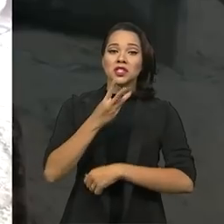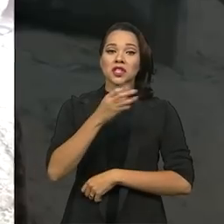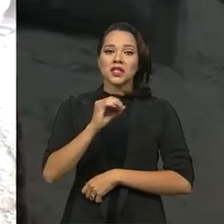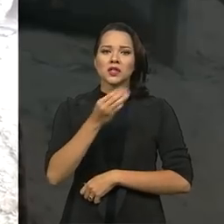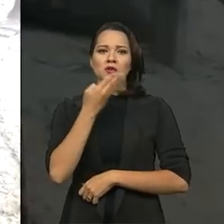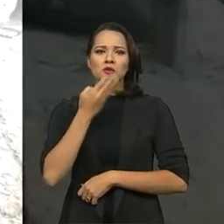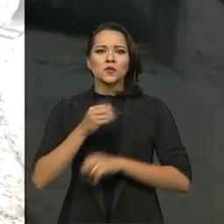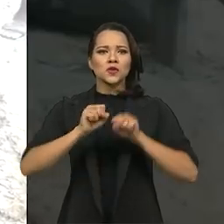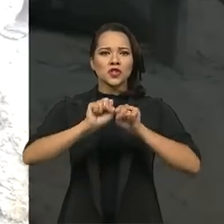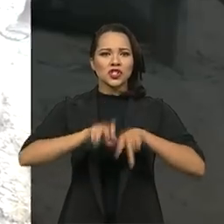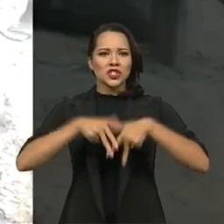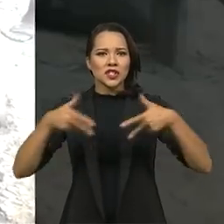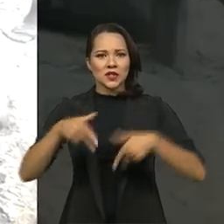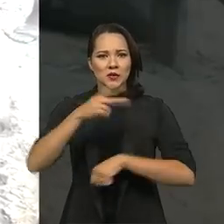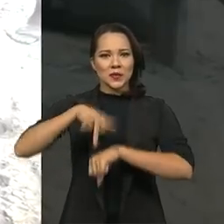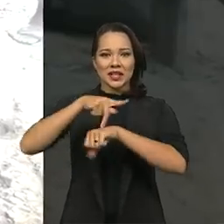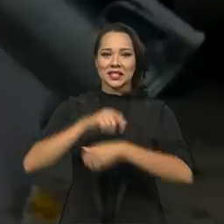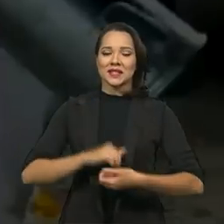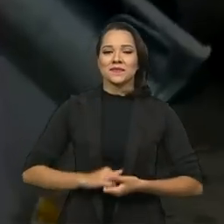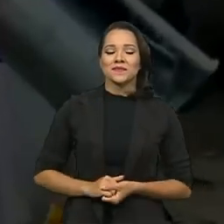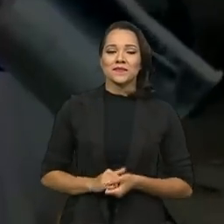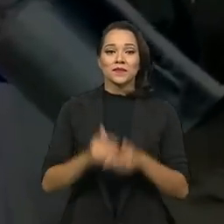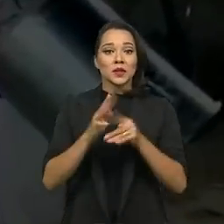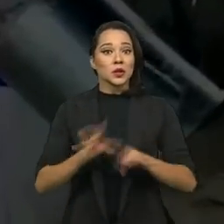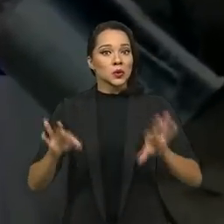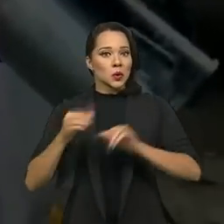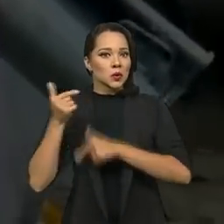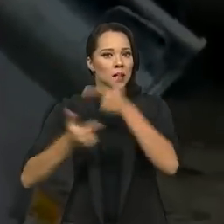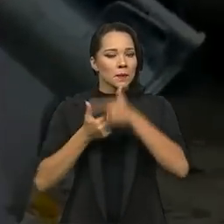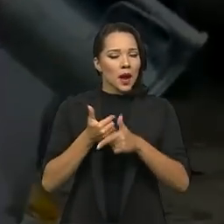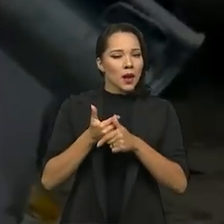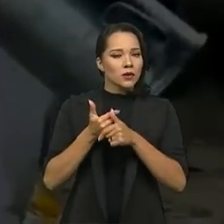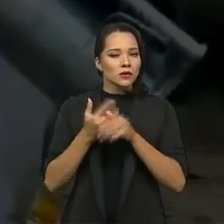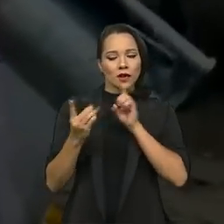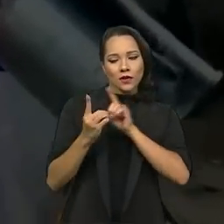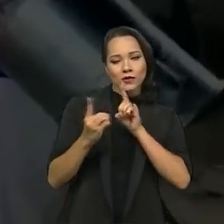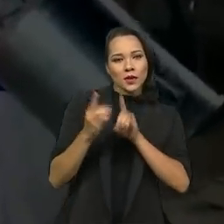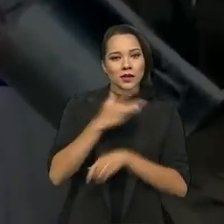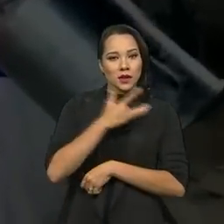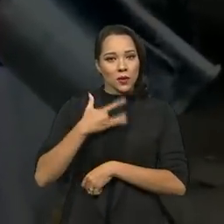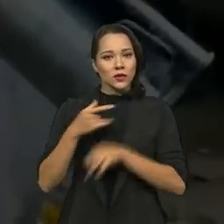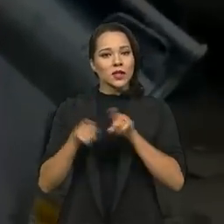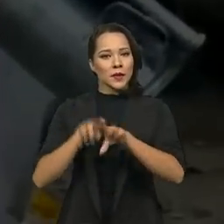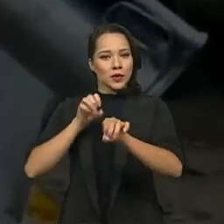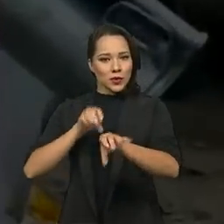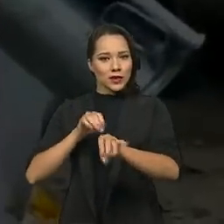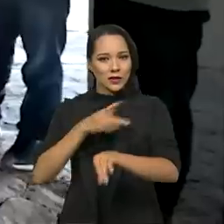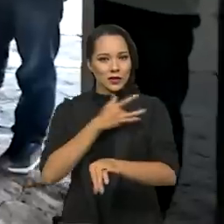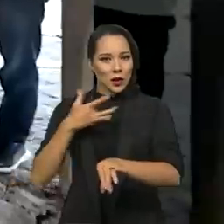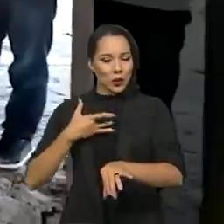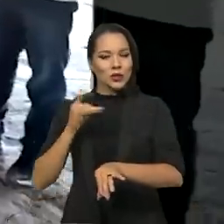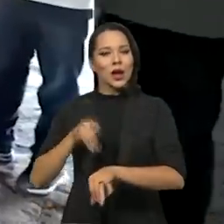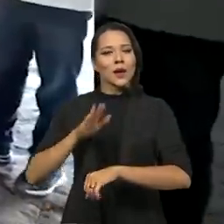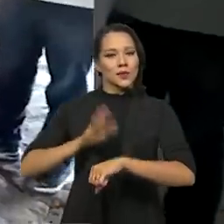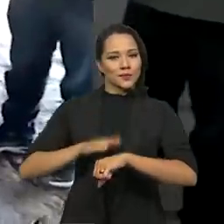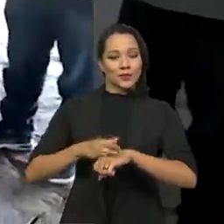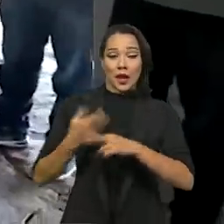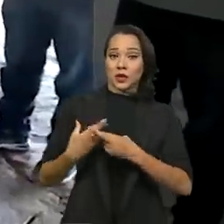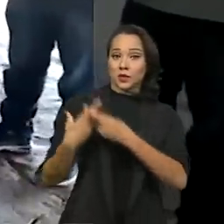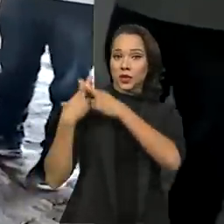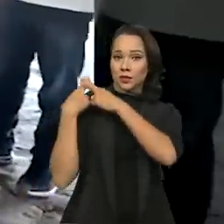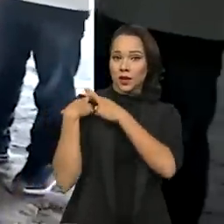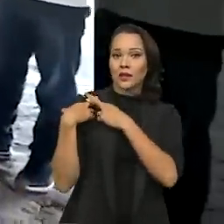300 etnias no país. Todo o trabalho de atenção à saúde e educação em saúde está sob a